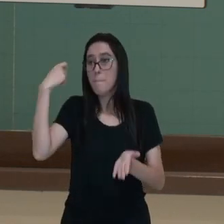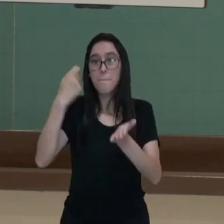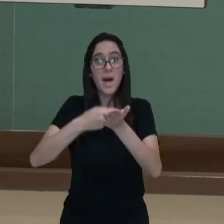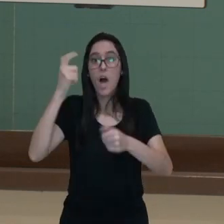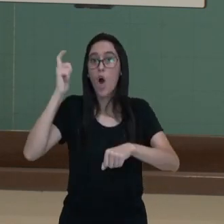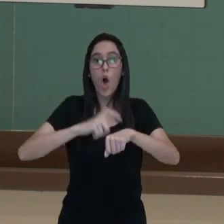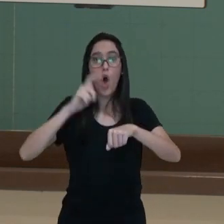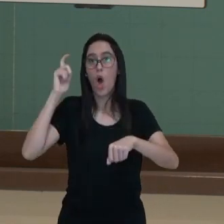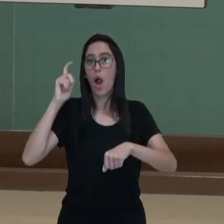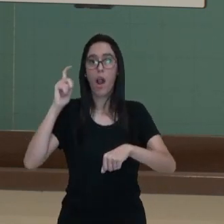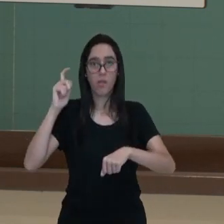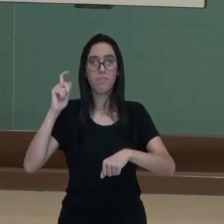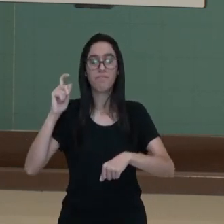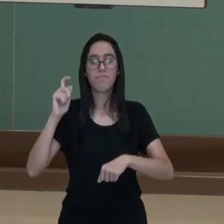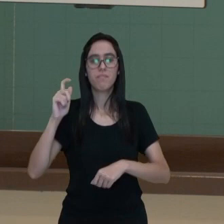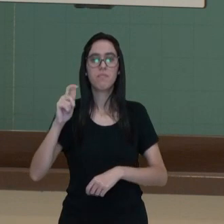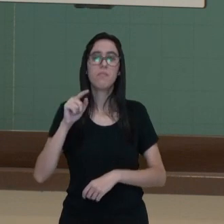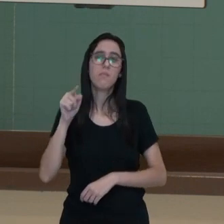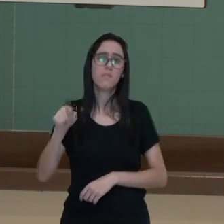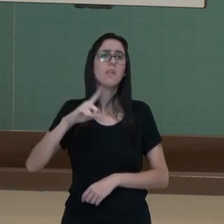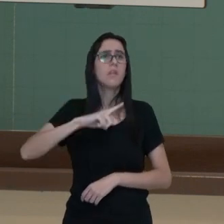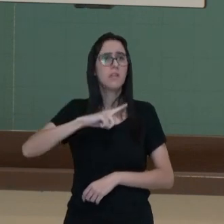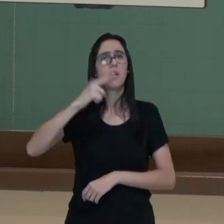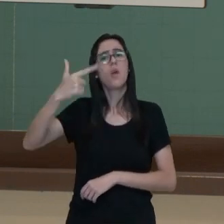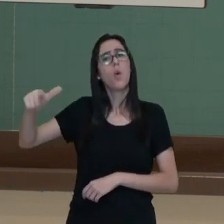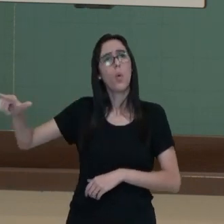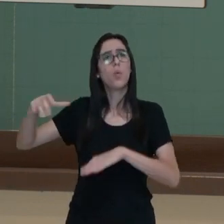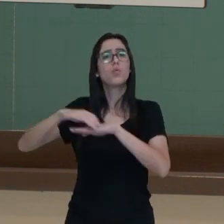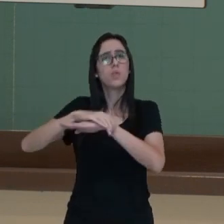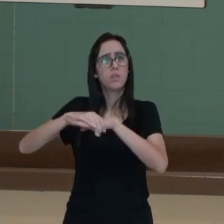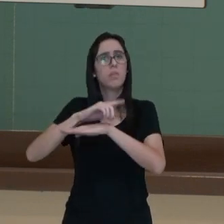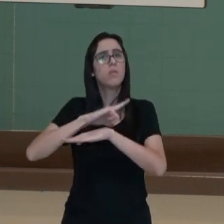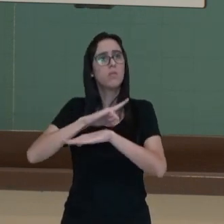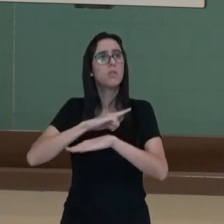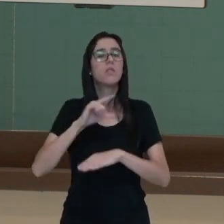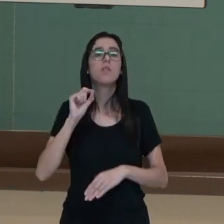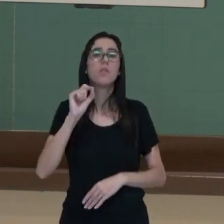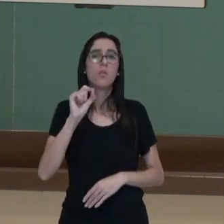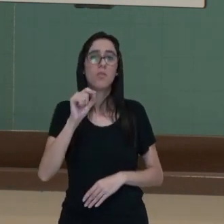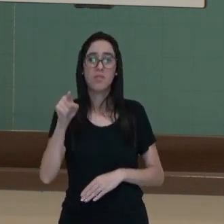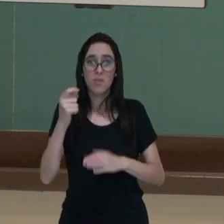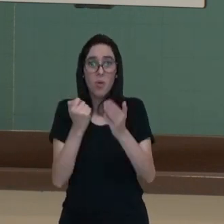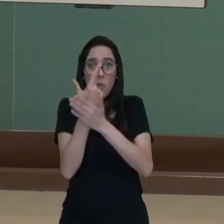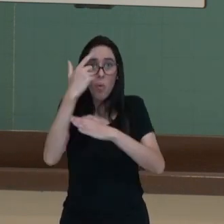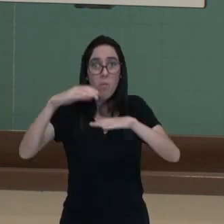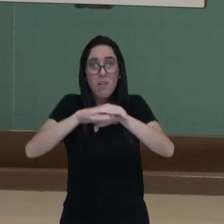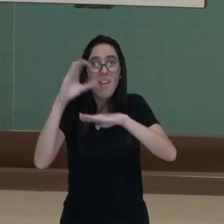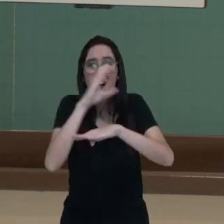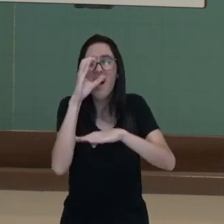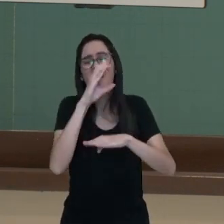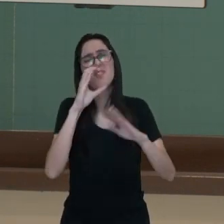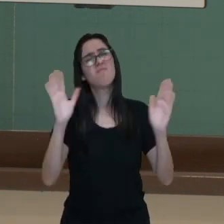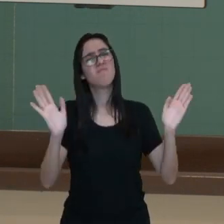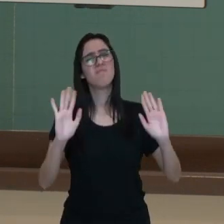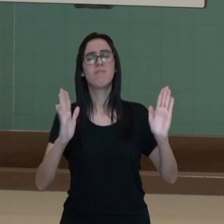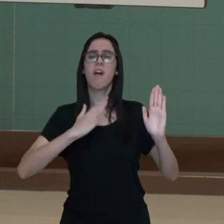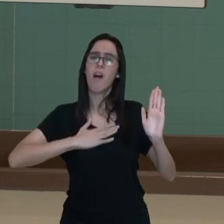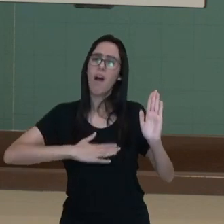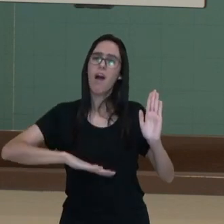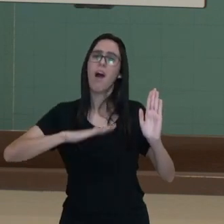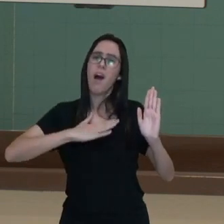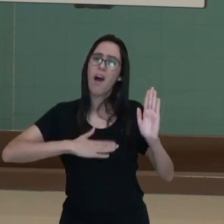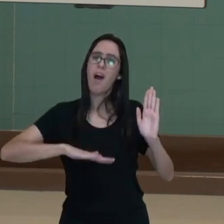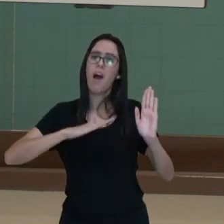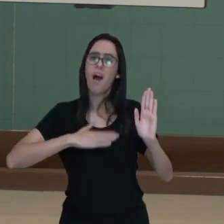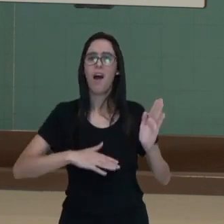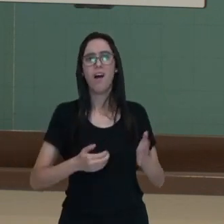E ela tem, já que ela tem outros tênis, olha uma opção. A compra do tênis não é emergencial, gente. Vai economizar?